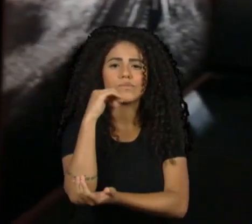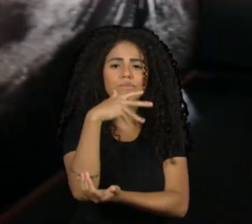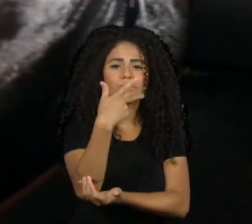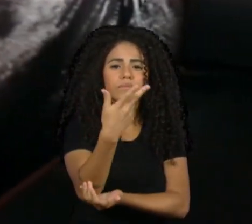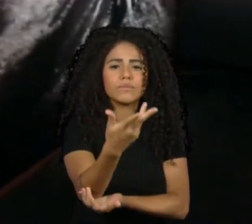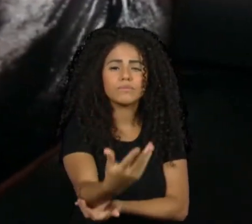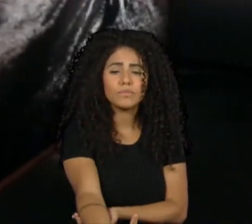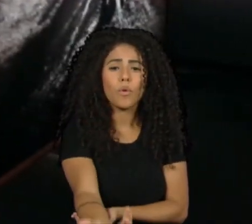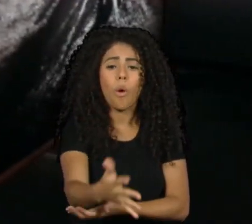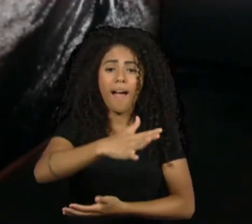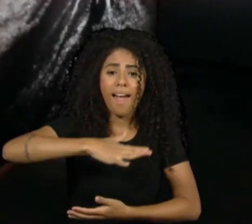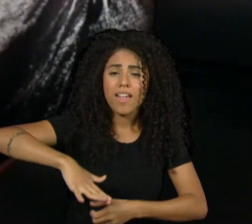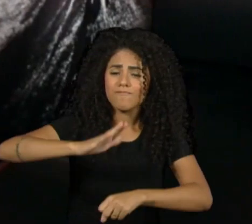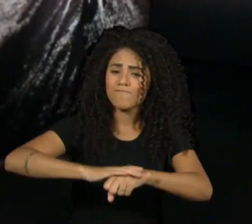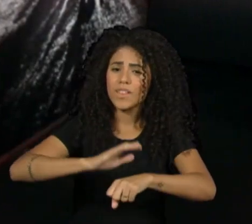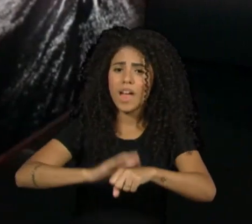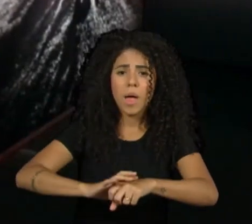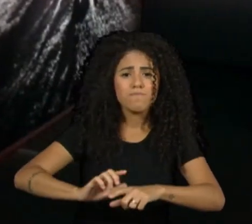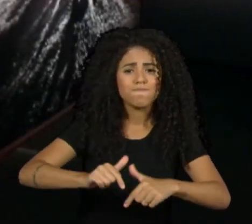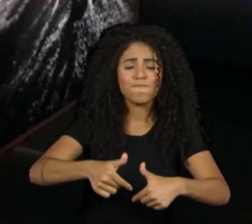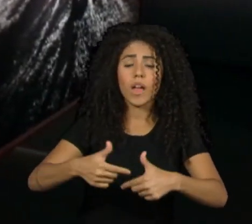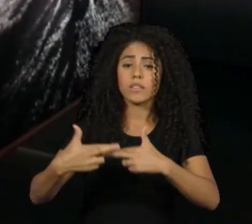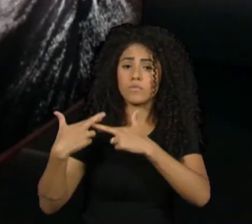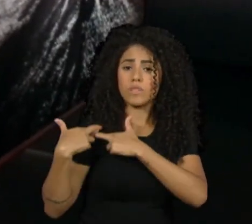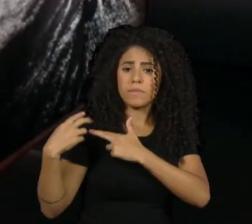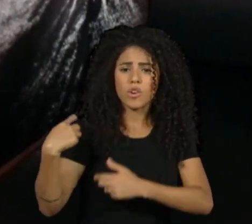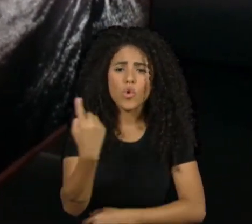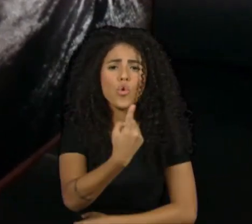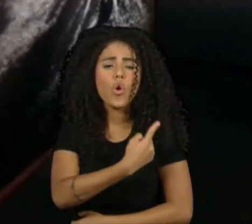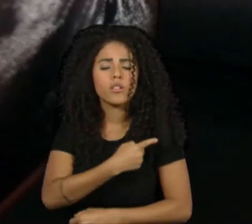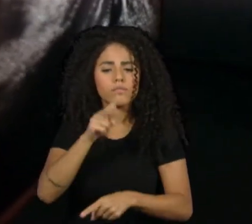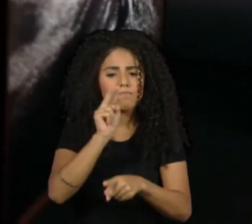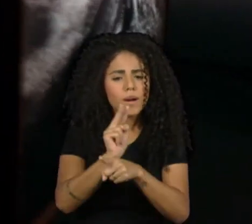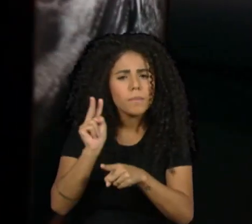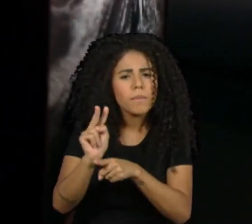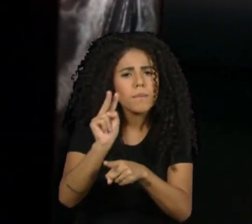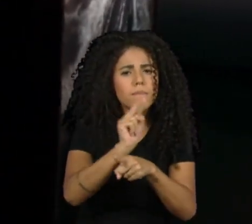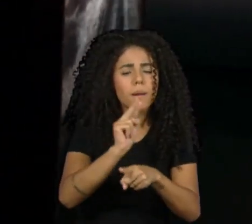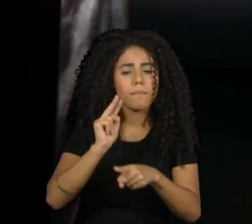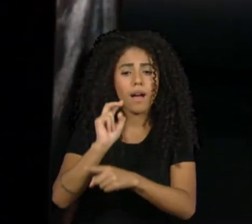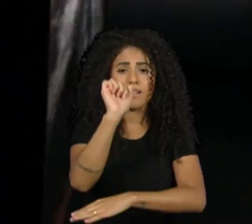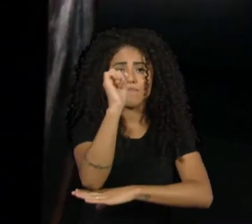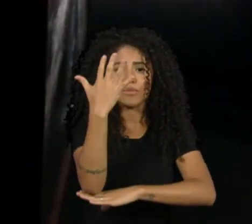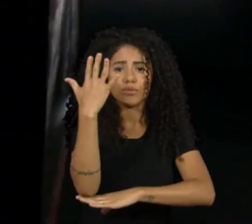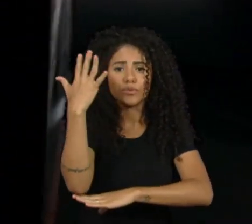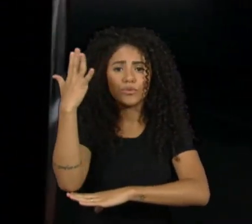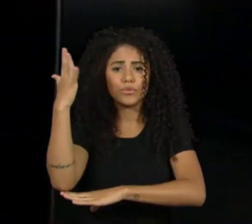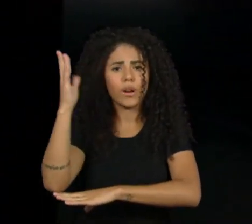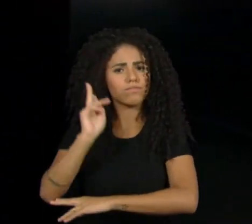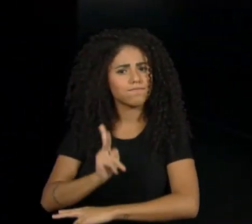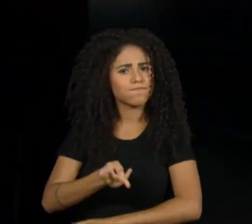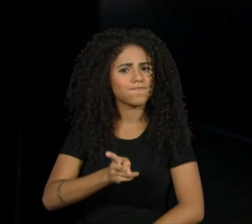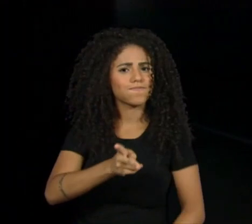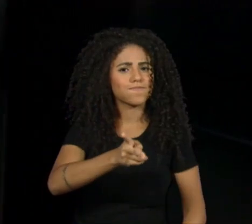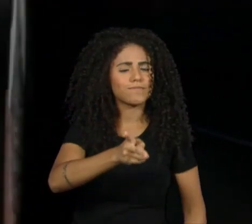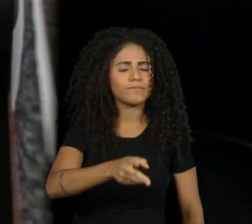dever dos seres humanos de todo o planeta participar de sua proteção.